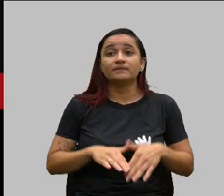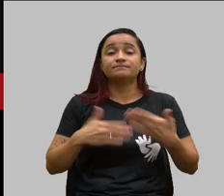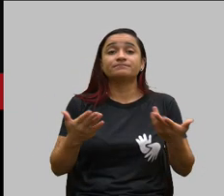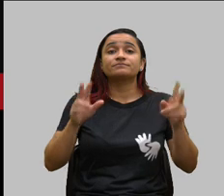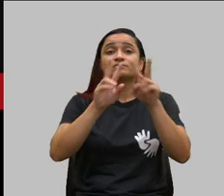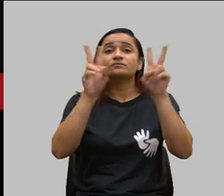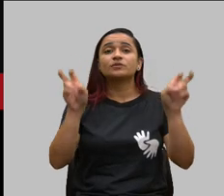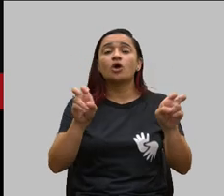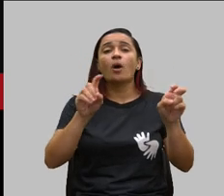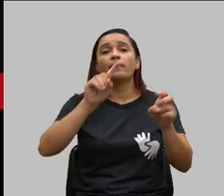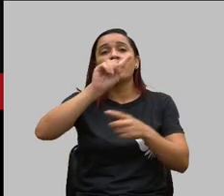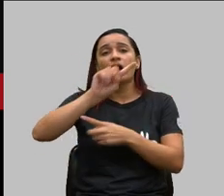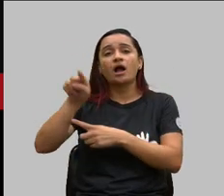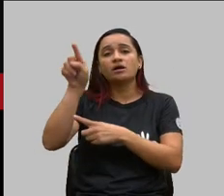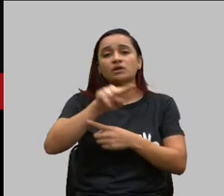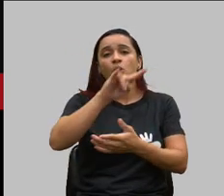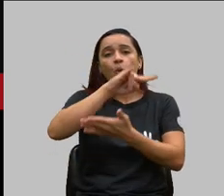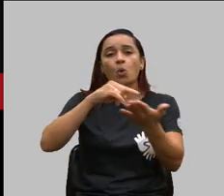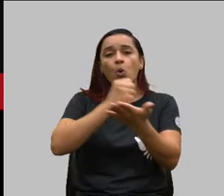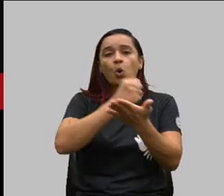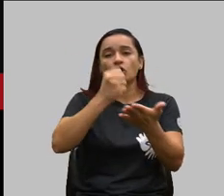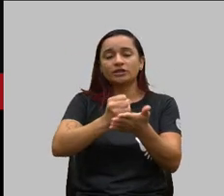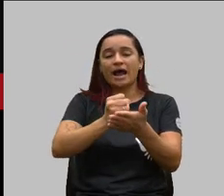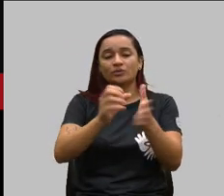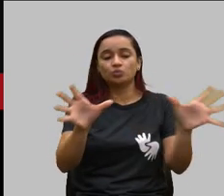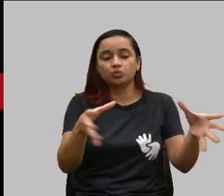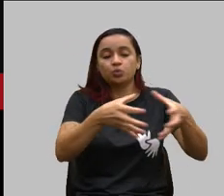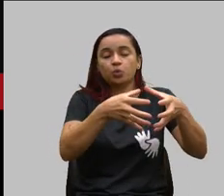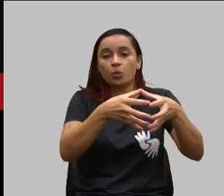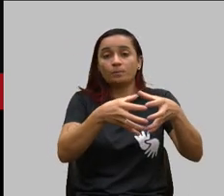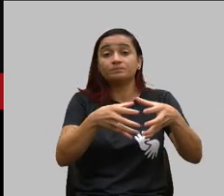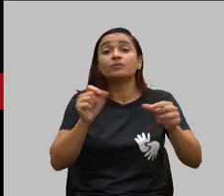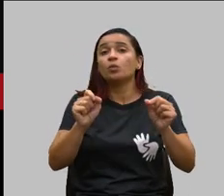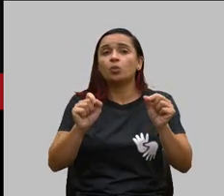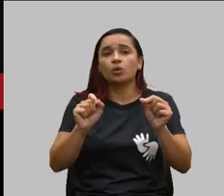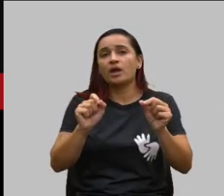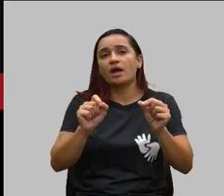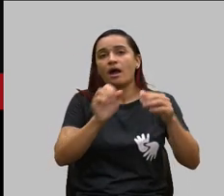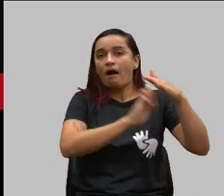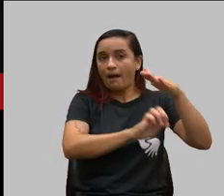rescisão do contrato coletivo a agência tem além